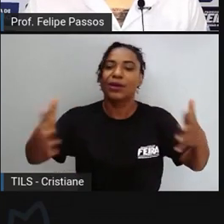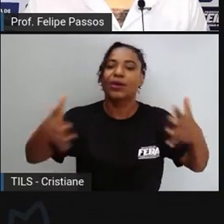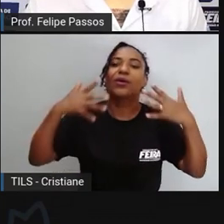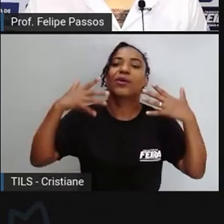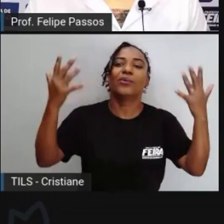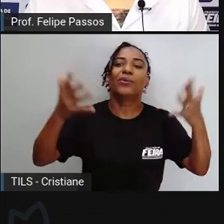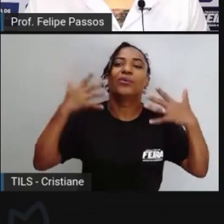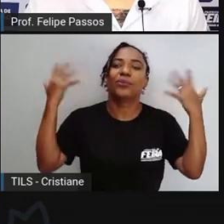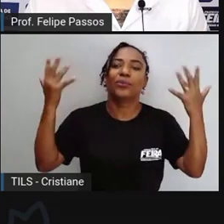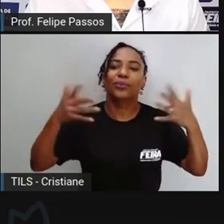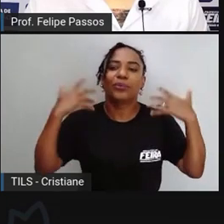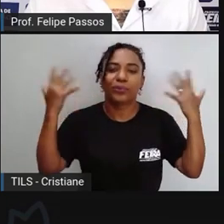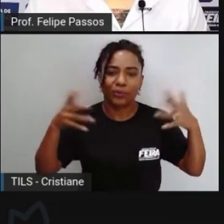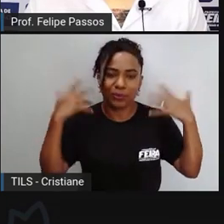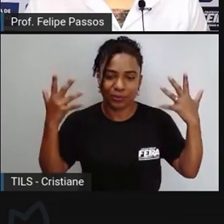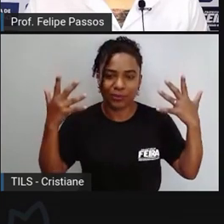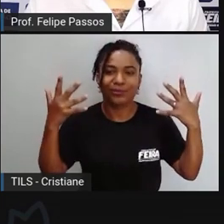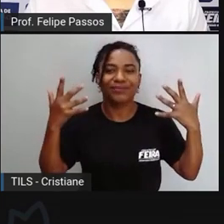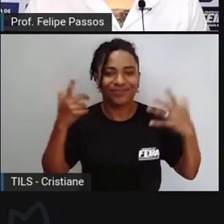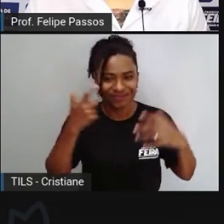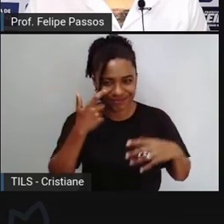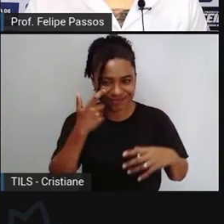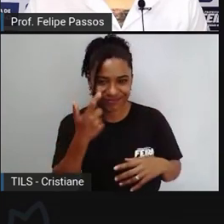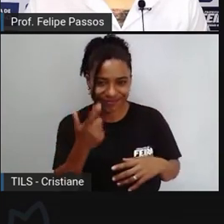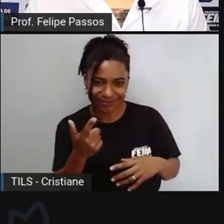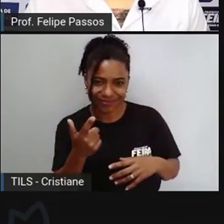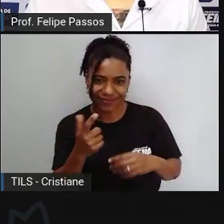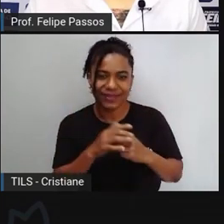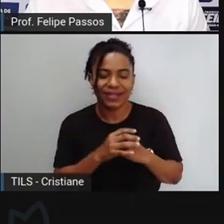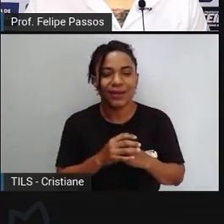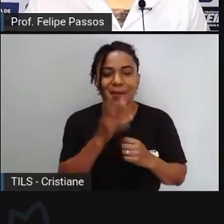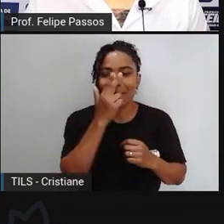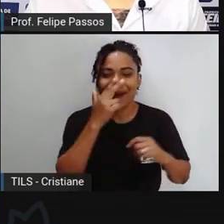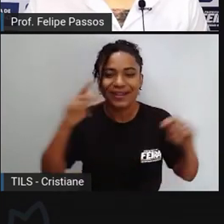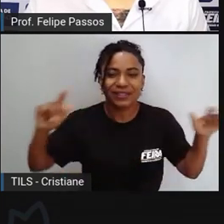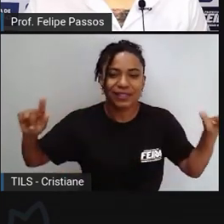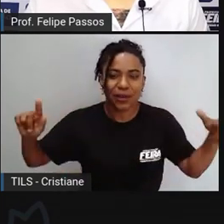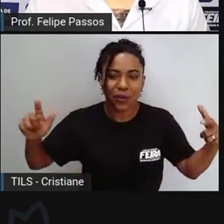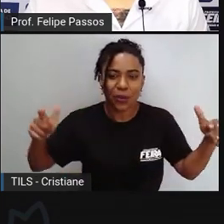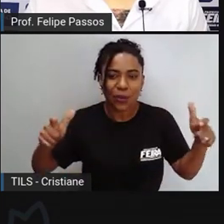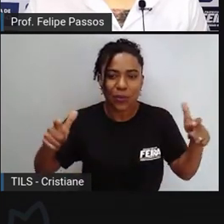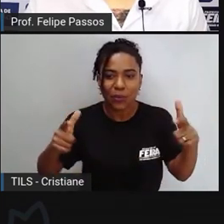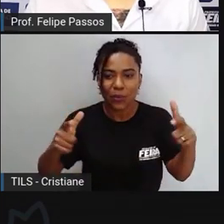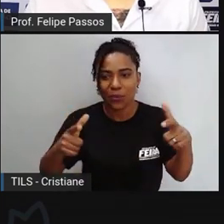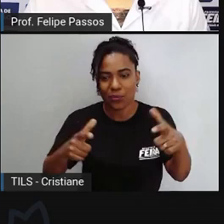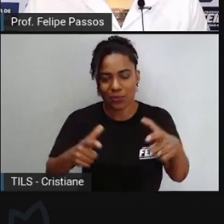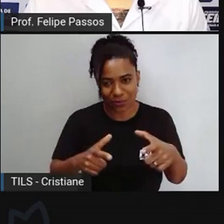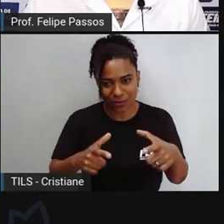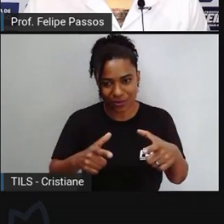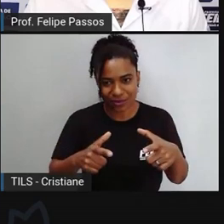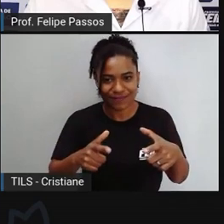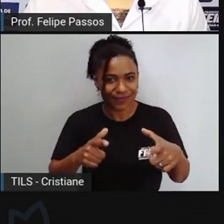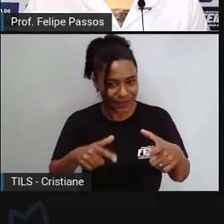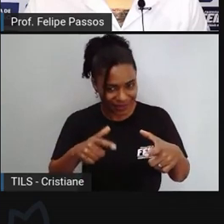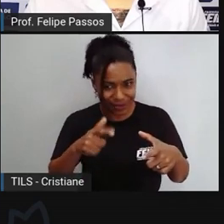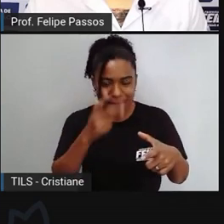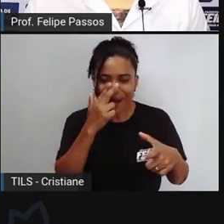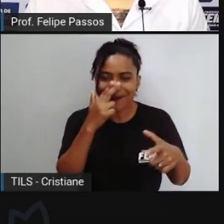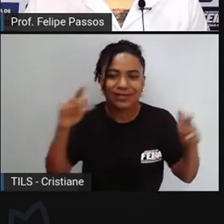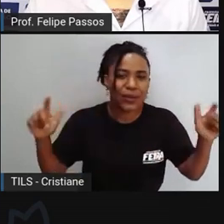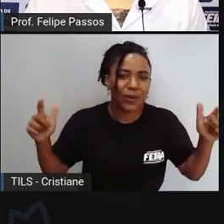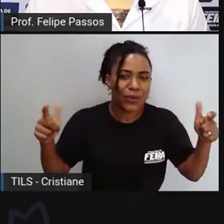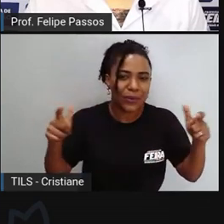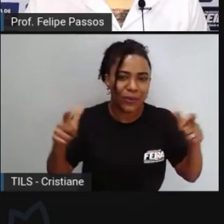ter a aparência de totalmente seca. Então, as pessoas dizem